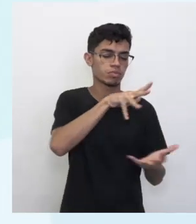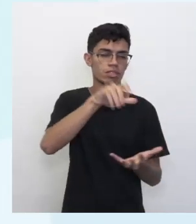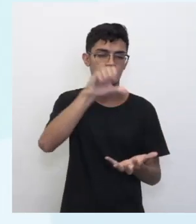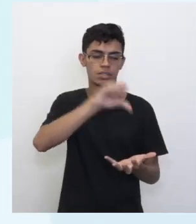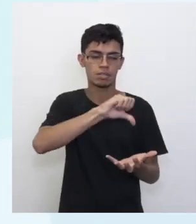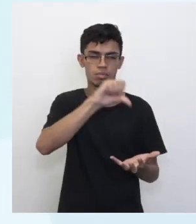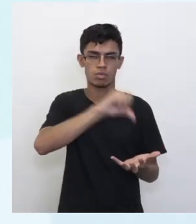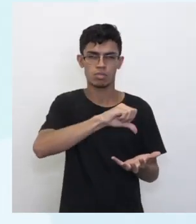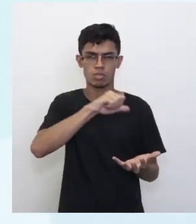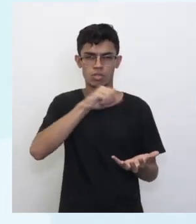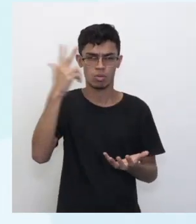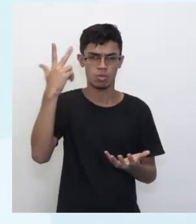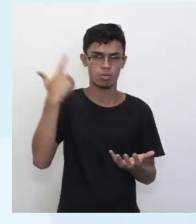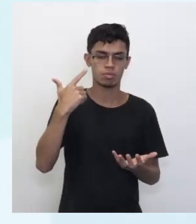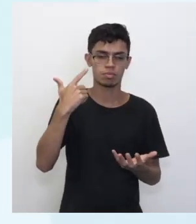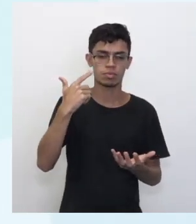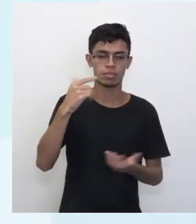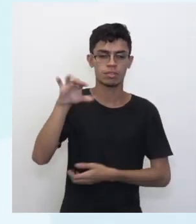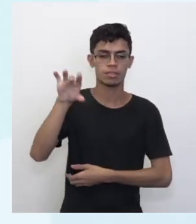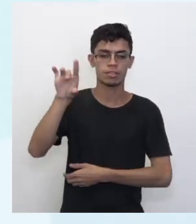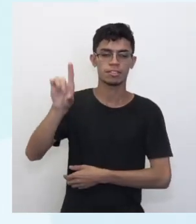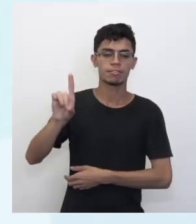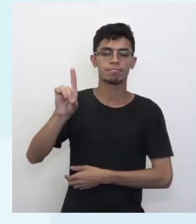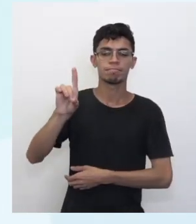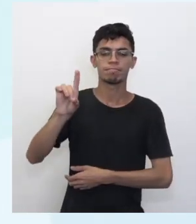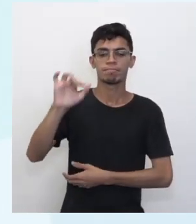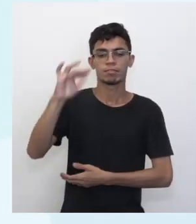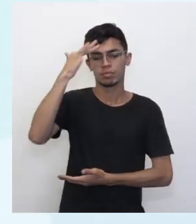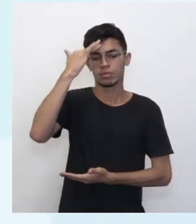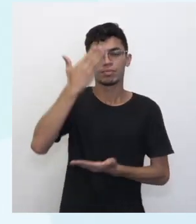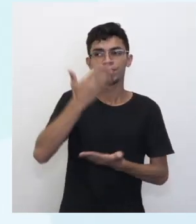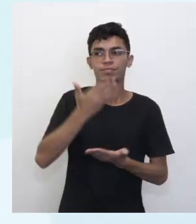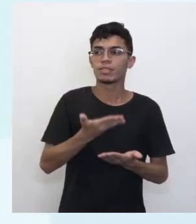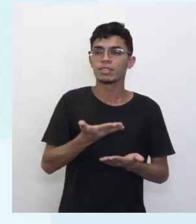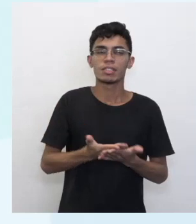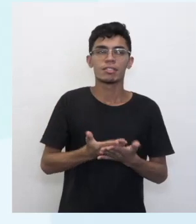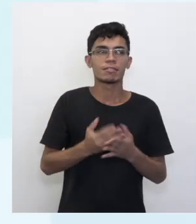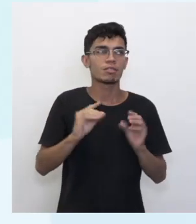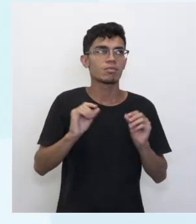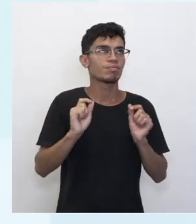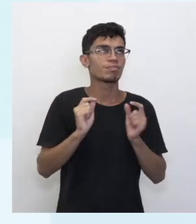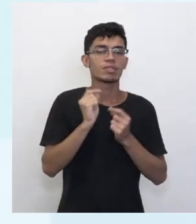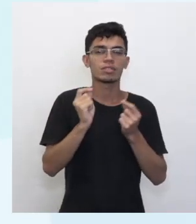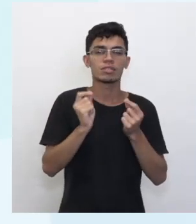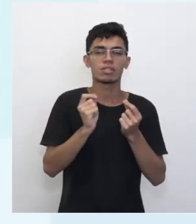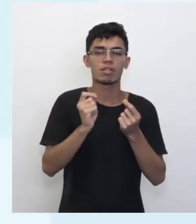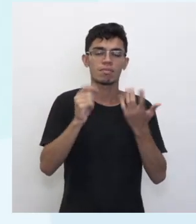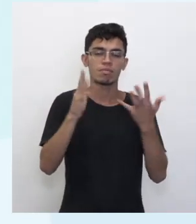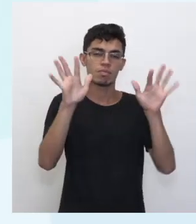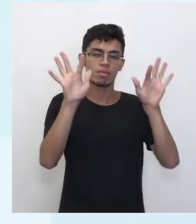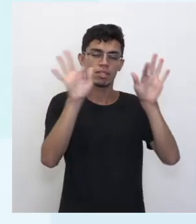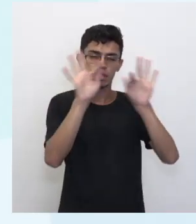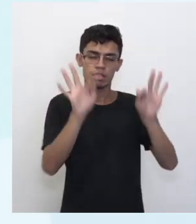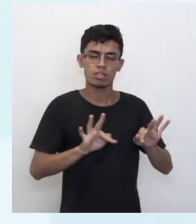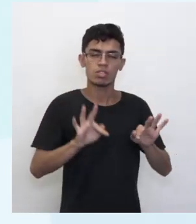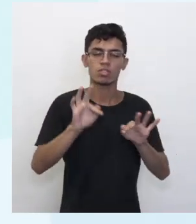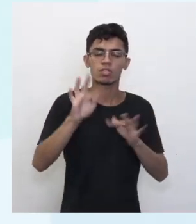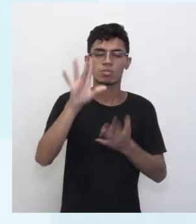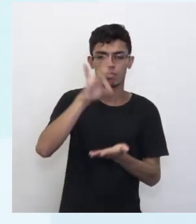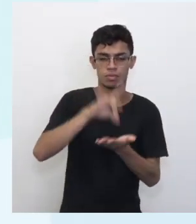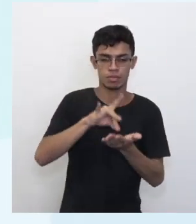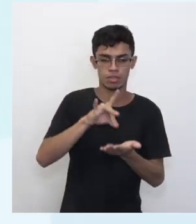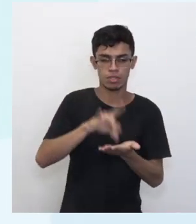D. Crença de que a magia ofusca a realidade. Ou, letra E. Valorização dos problemas